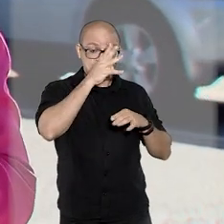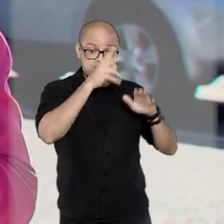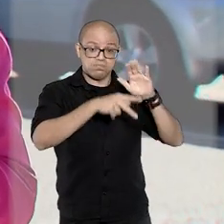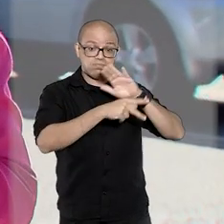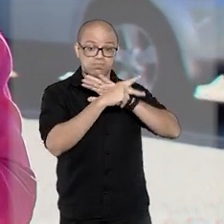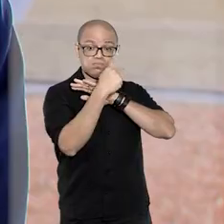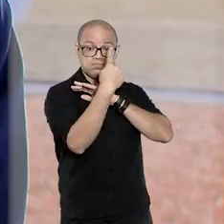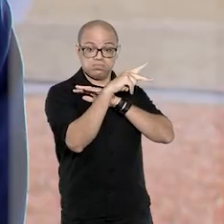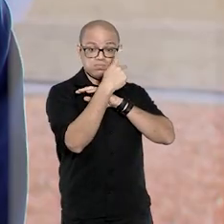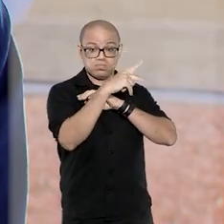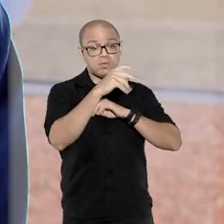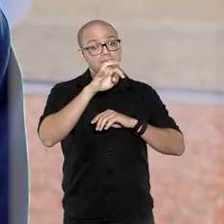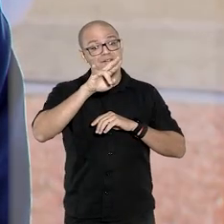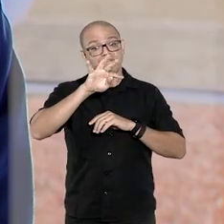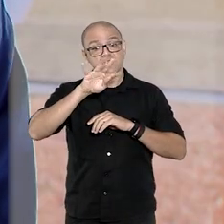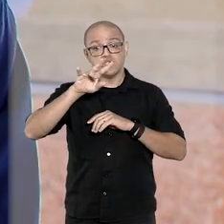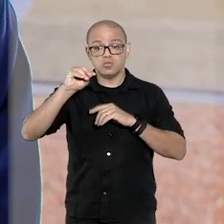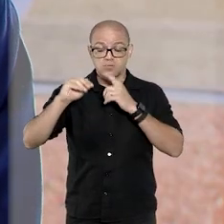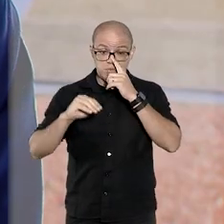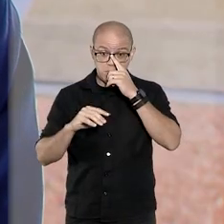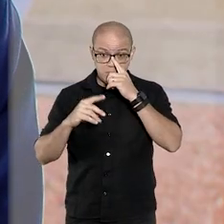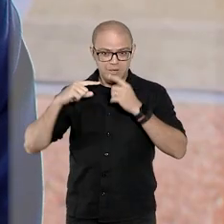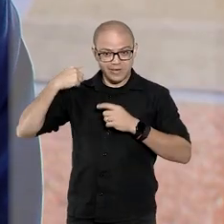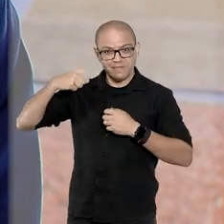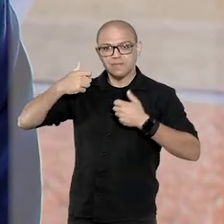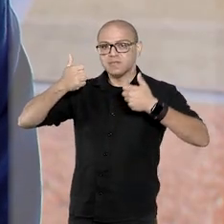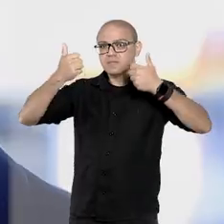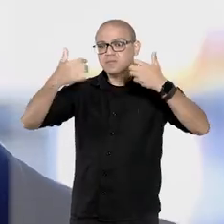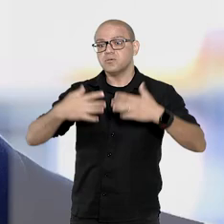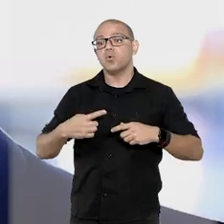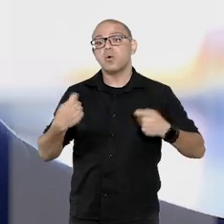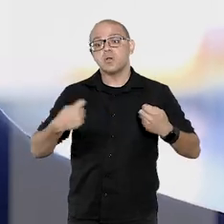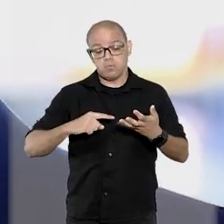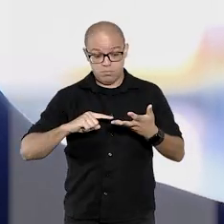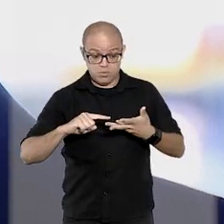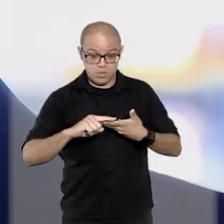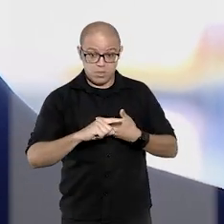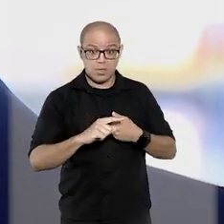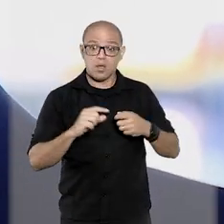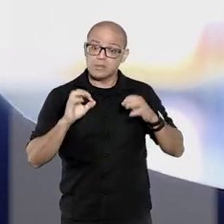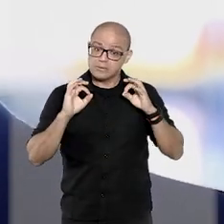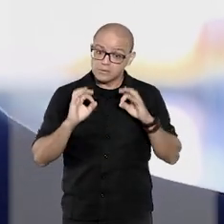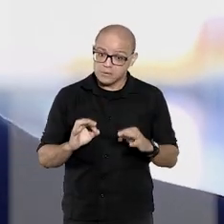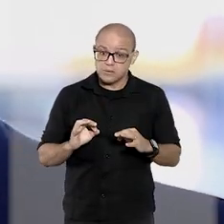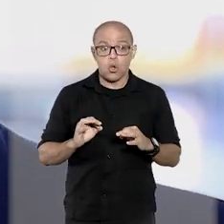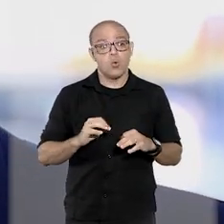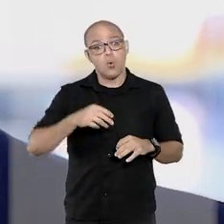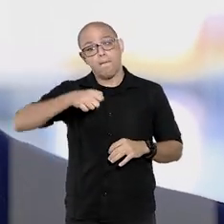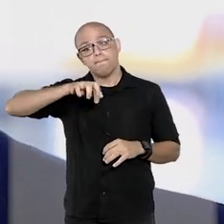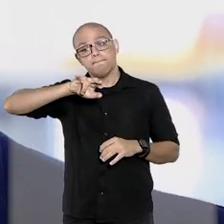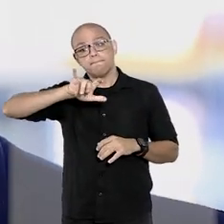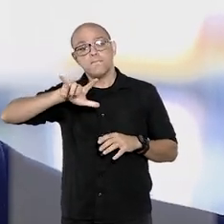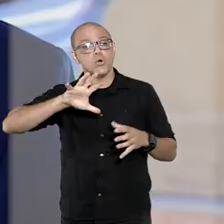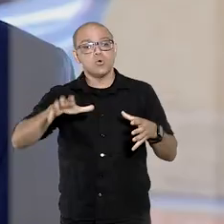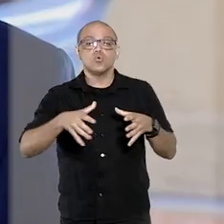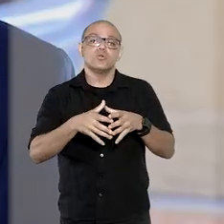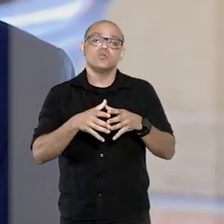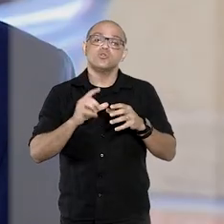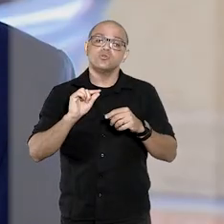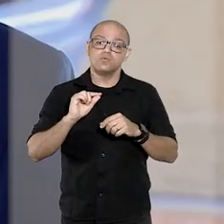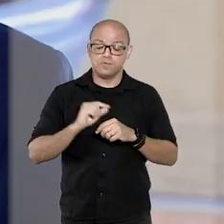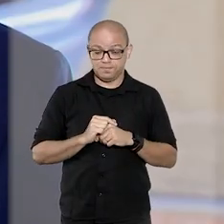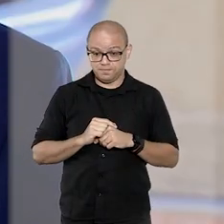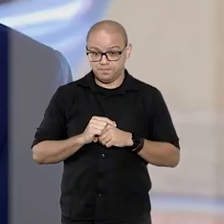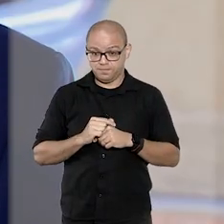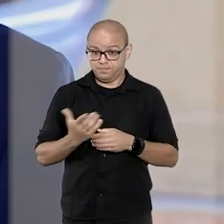privativo. Este advogado explica quais os requisitos para que seja configurado o dano moral coletivo. O dano